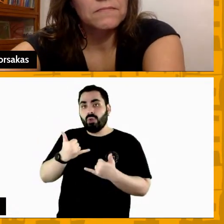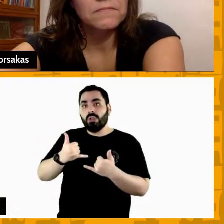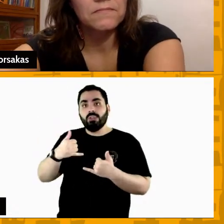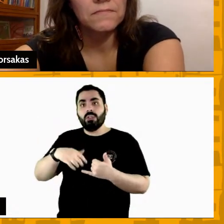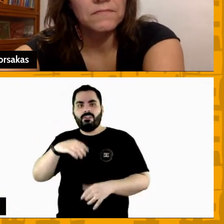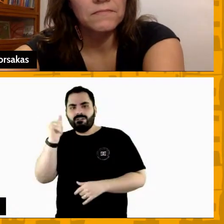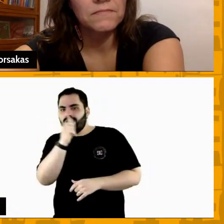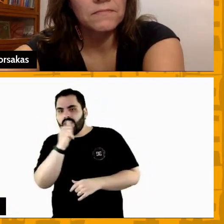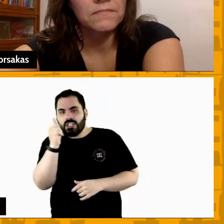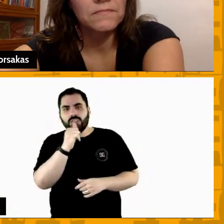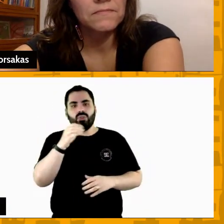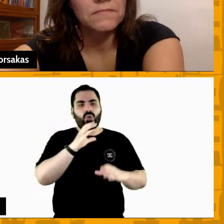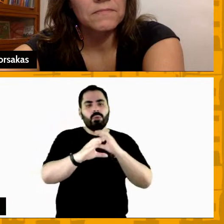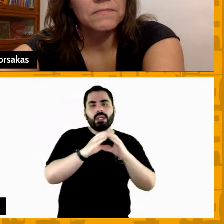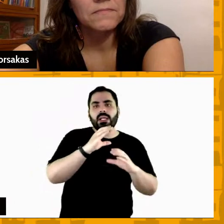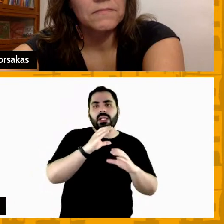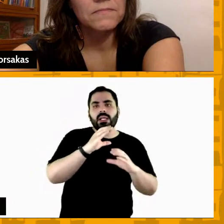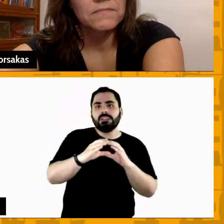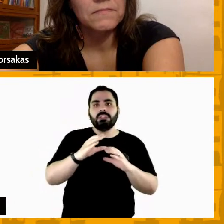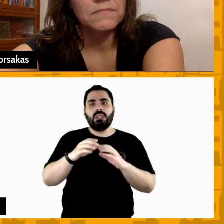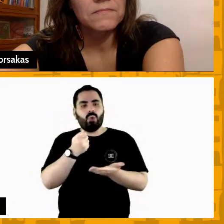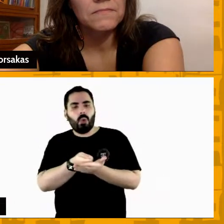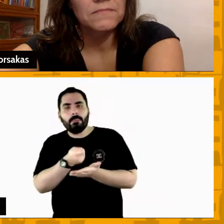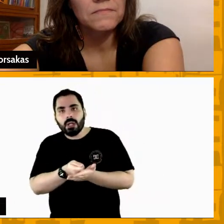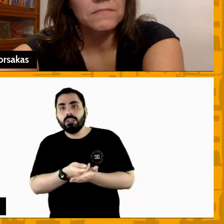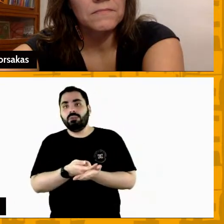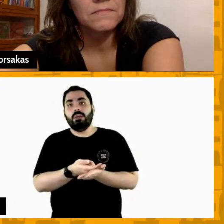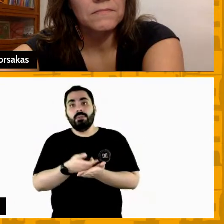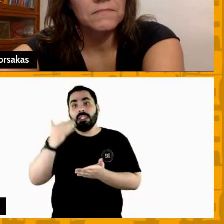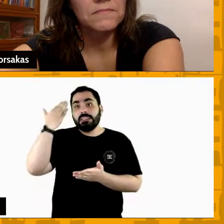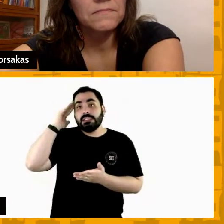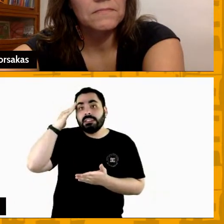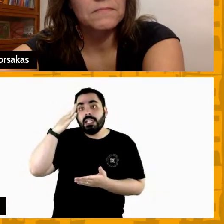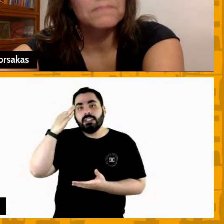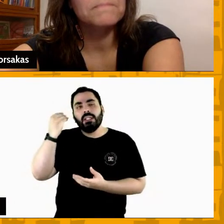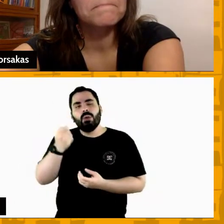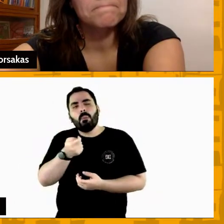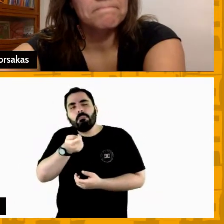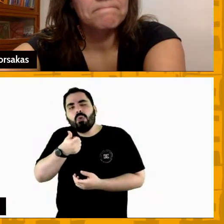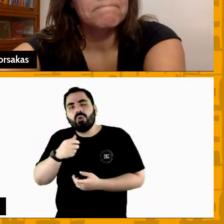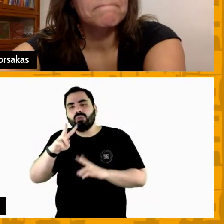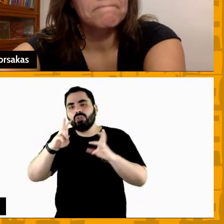comunicação para que eles possam estar entendendo um pouco daquilo que a gente está pensando também